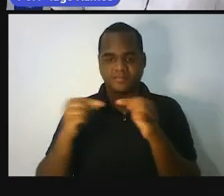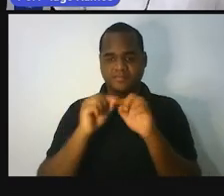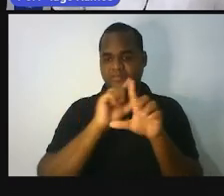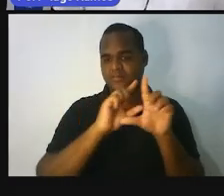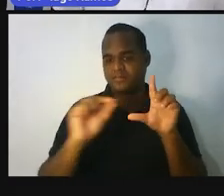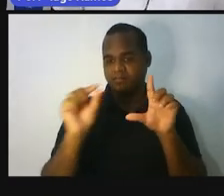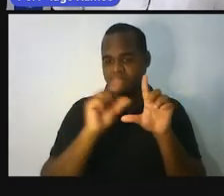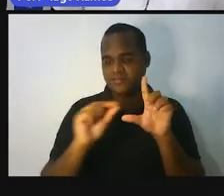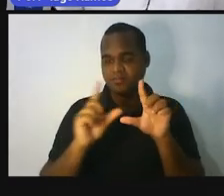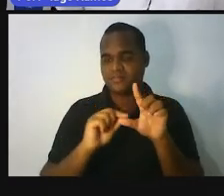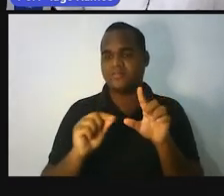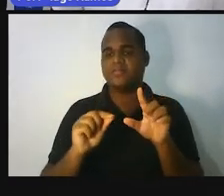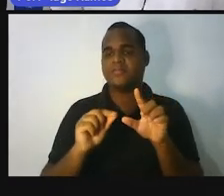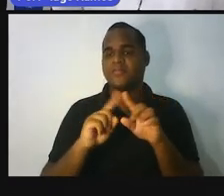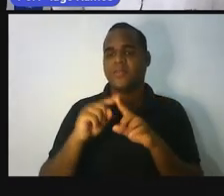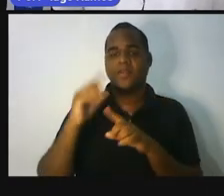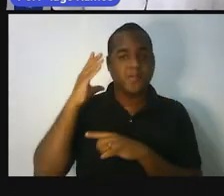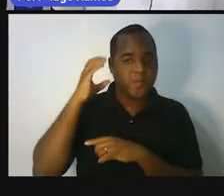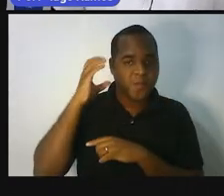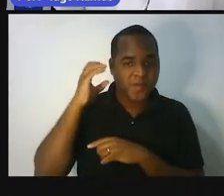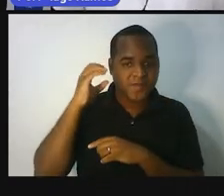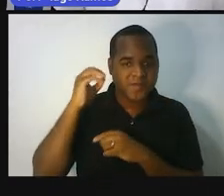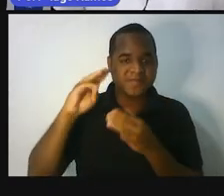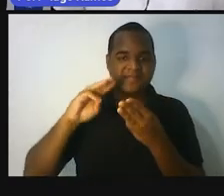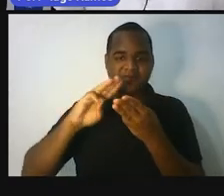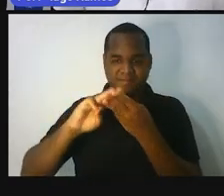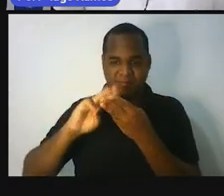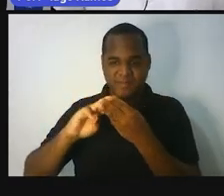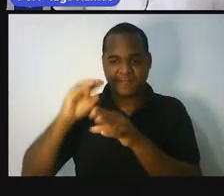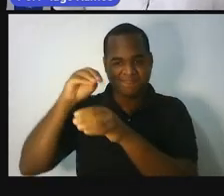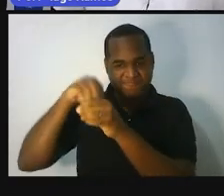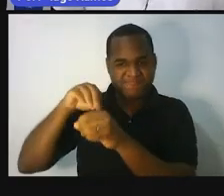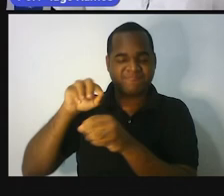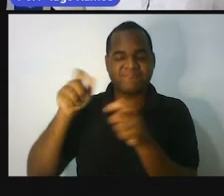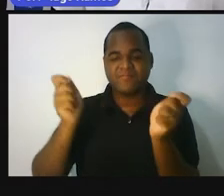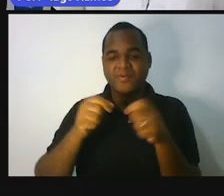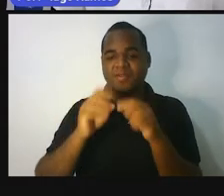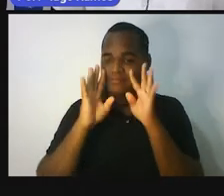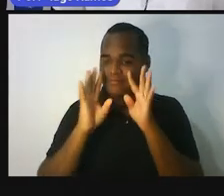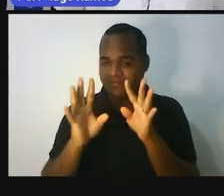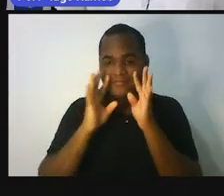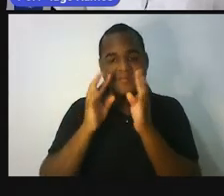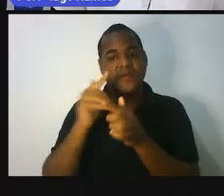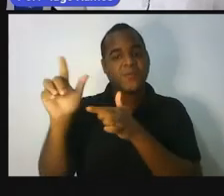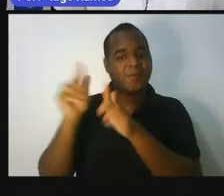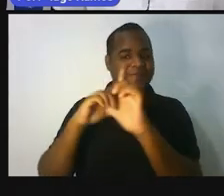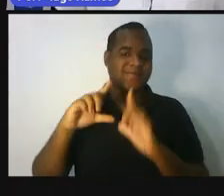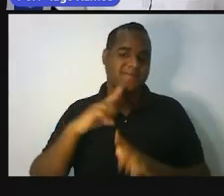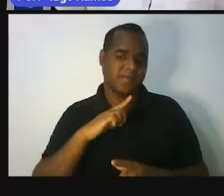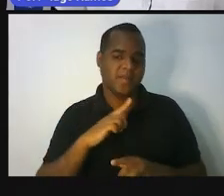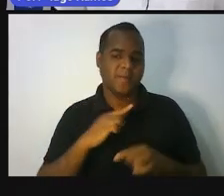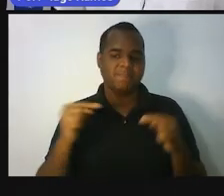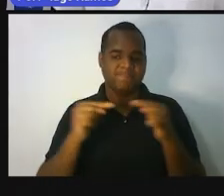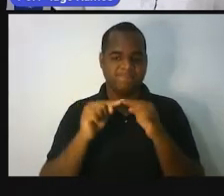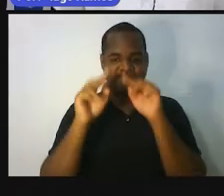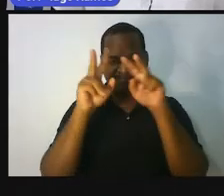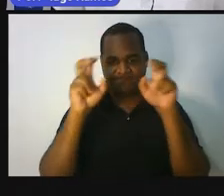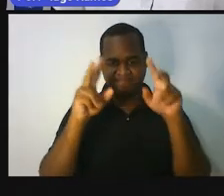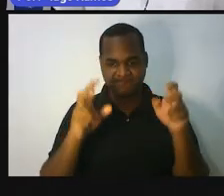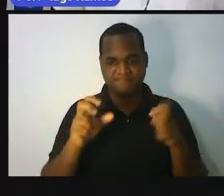do canal de podcast chamado Matematicast, para que você possa ouvir outros episódios com outros temas